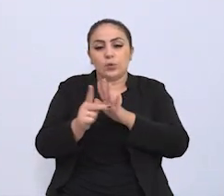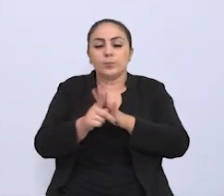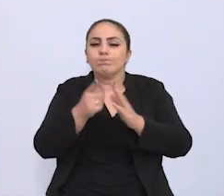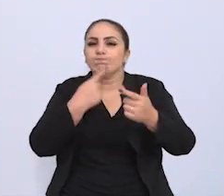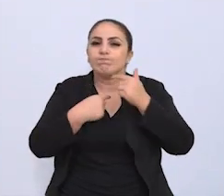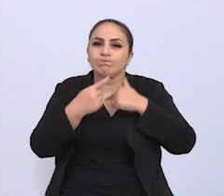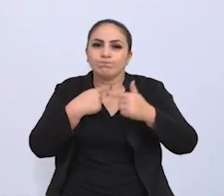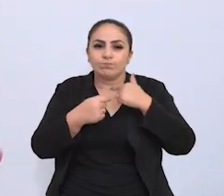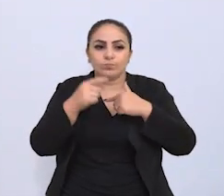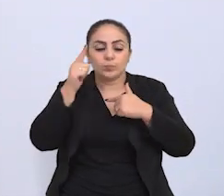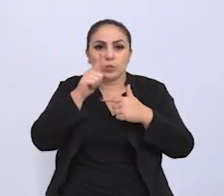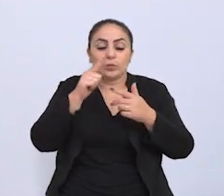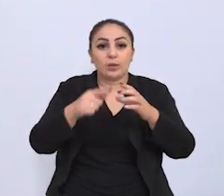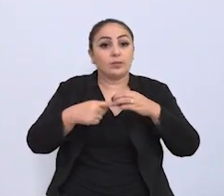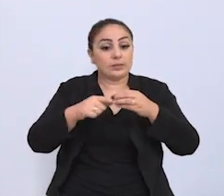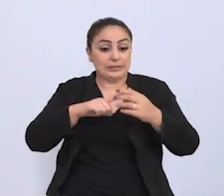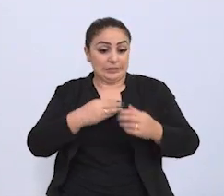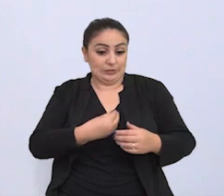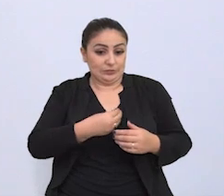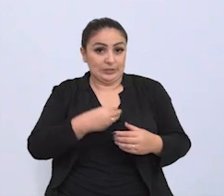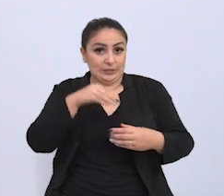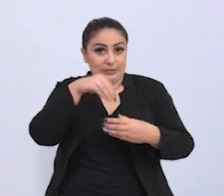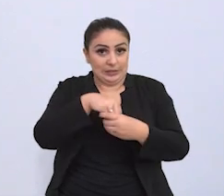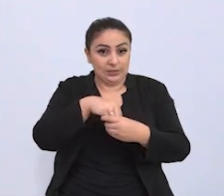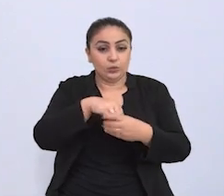algum desejo de estar